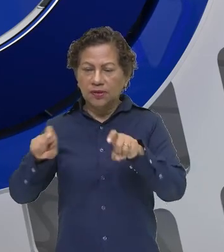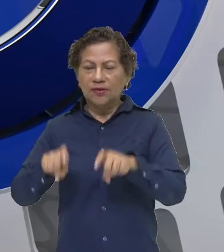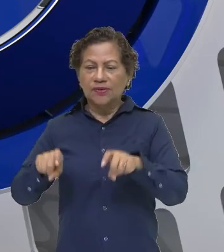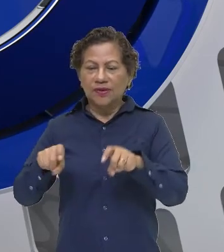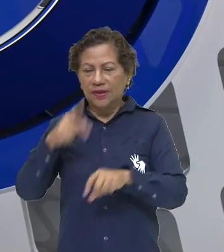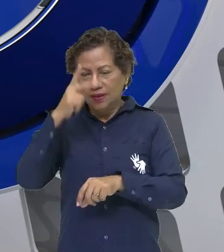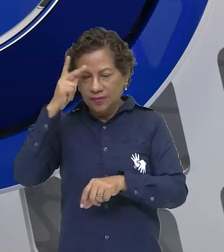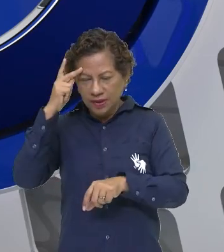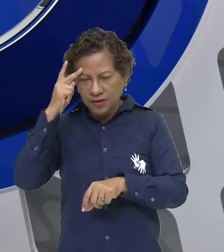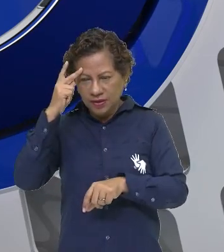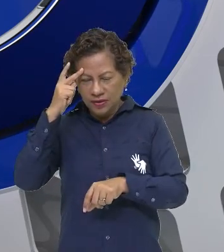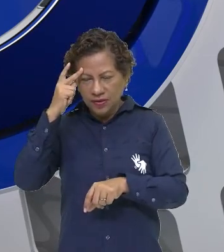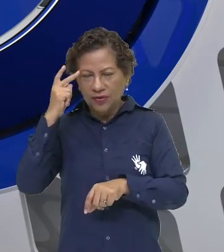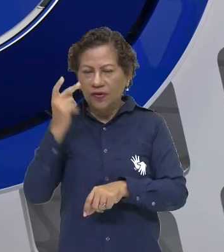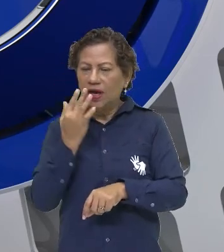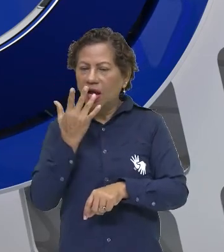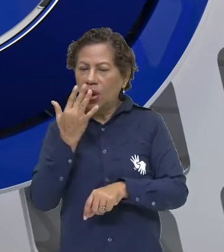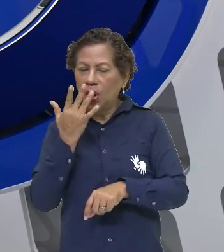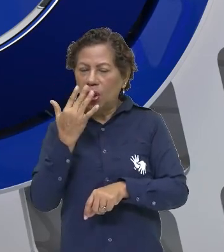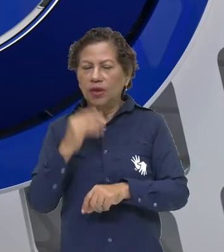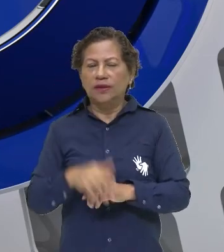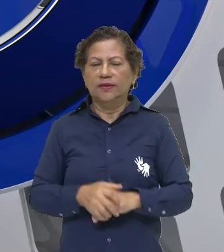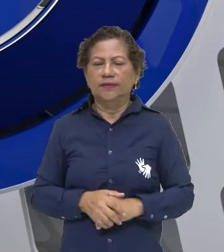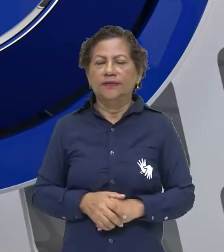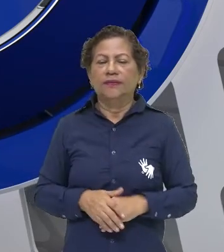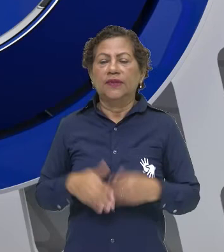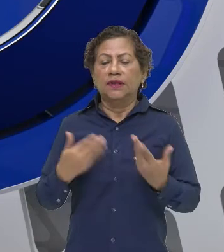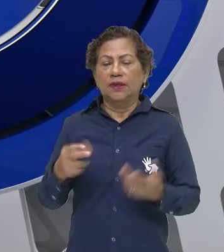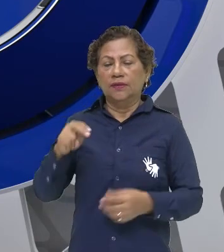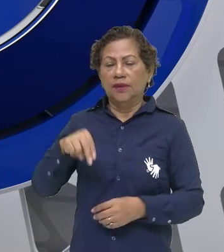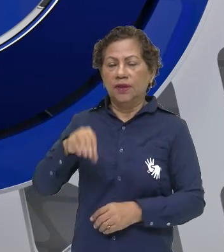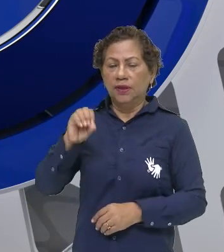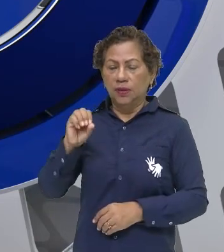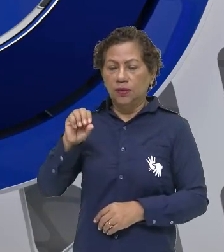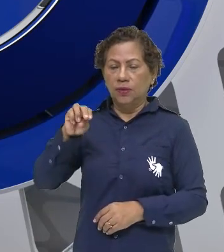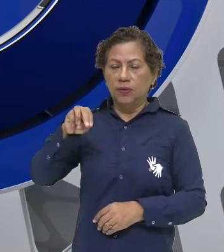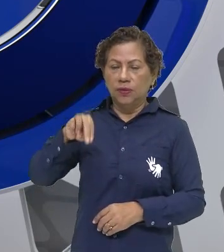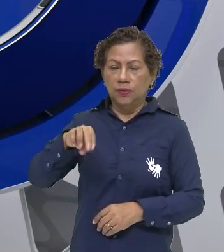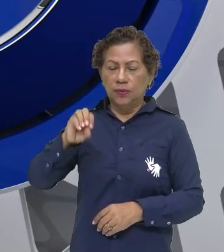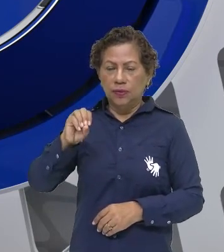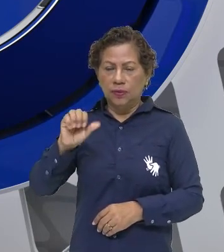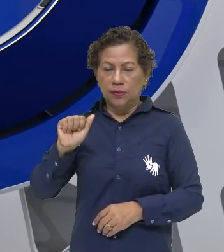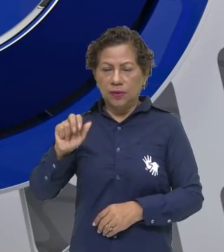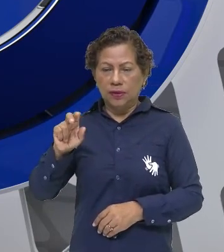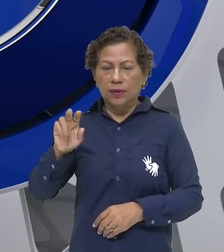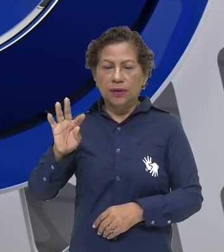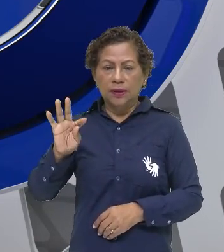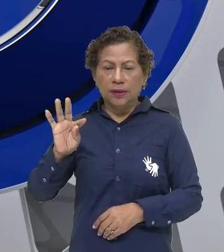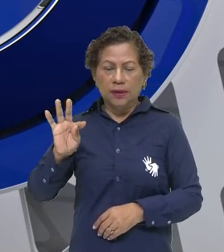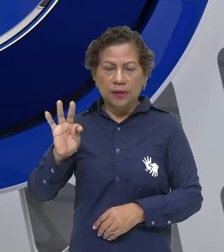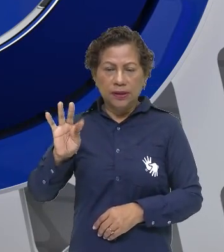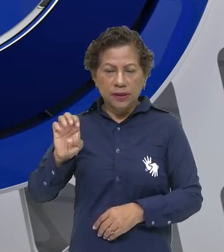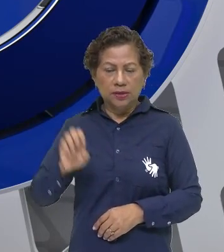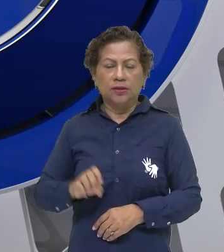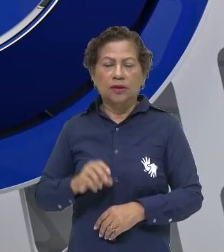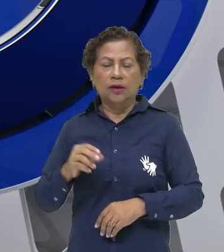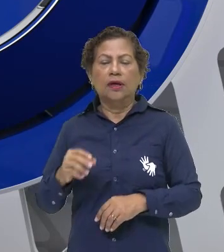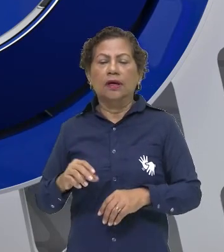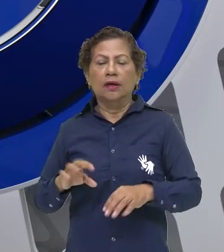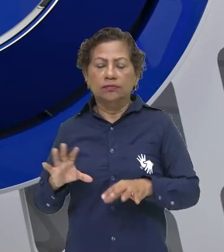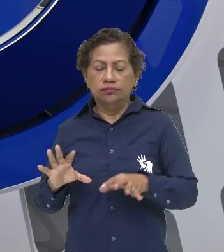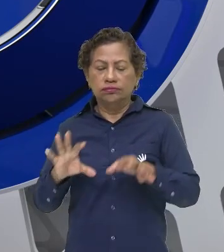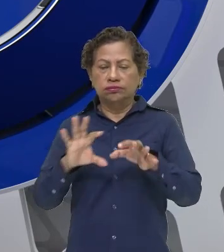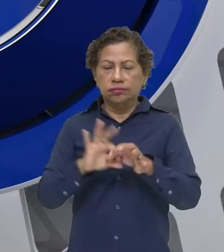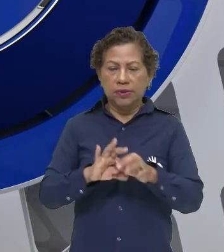Então, a nanoarte, ela justamente, ela vem trabalhar essa junção da tecnologia, da